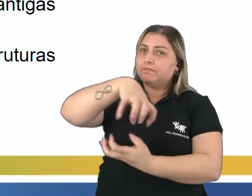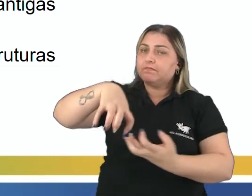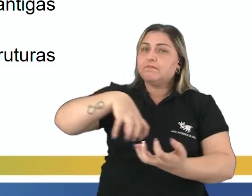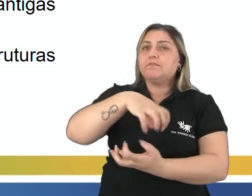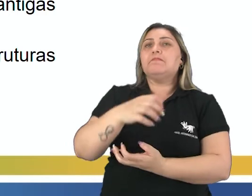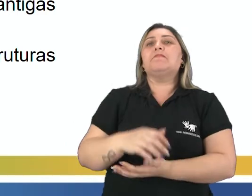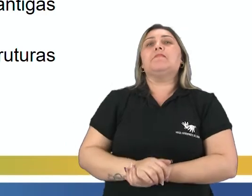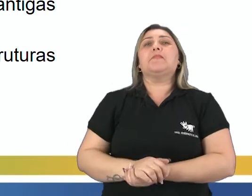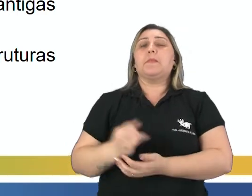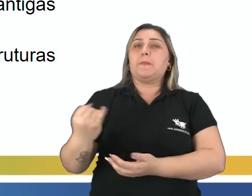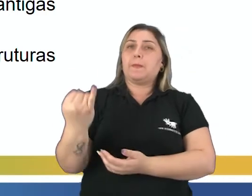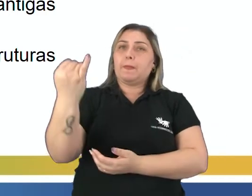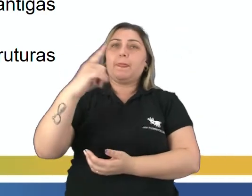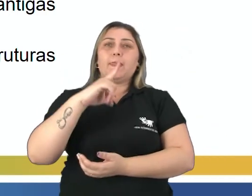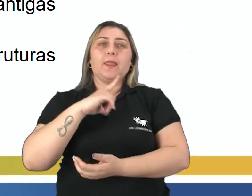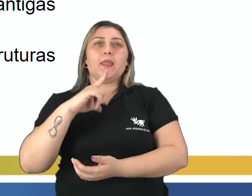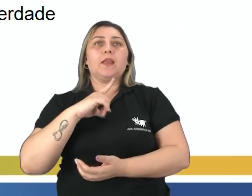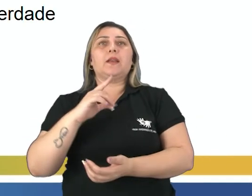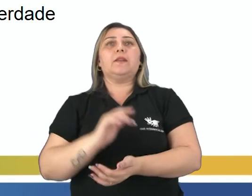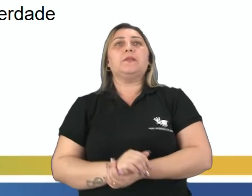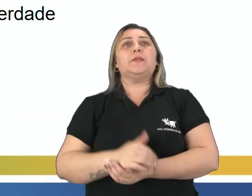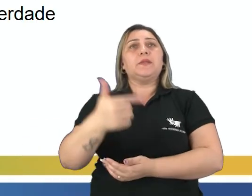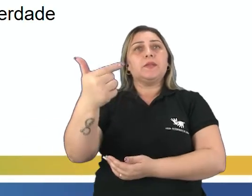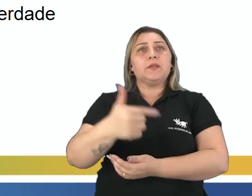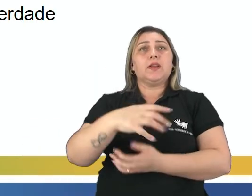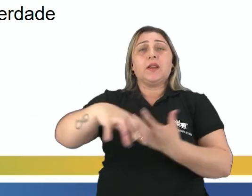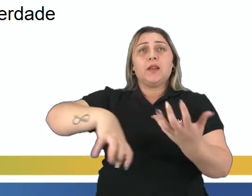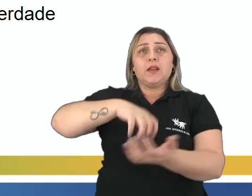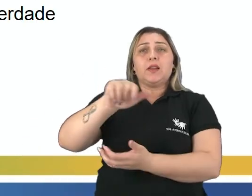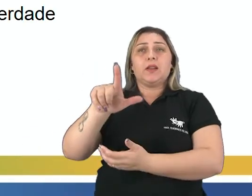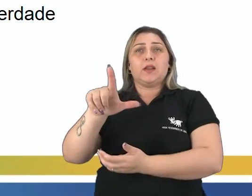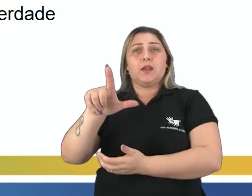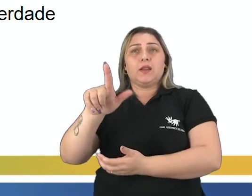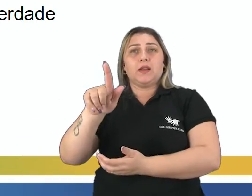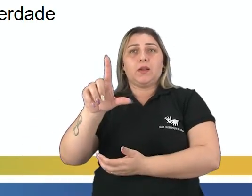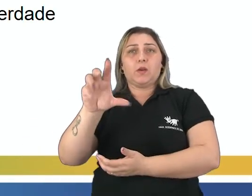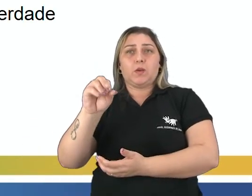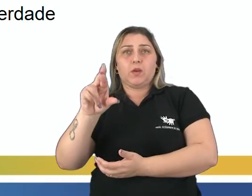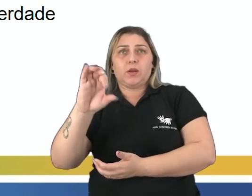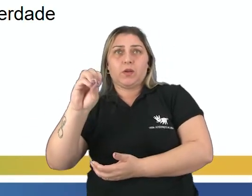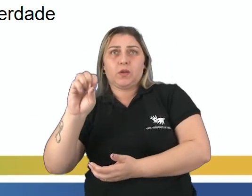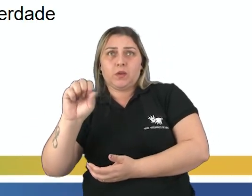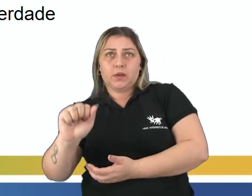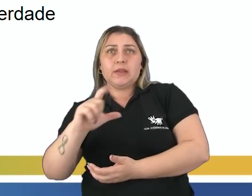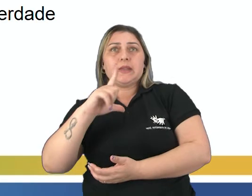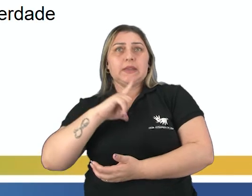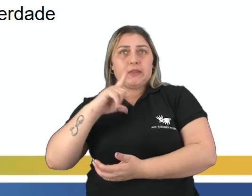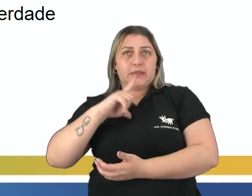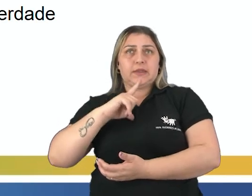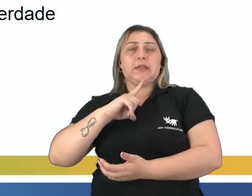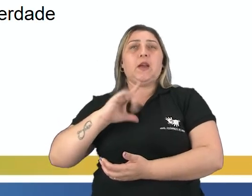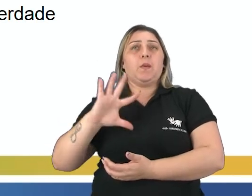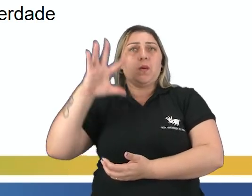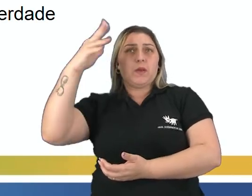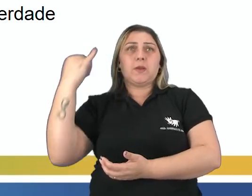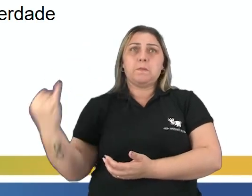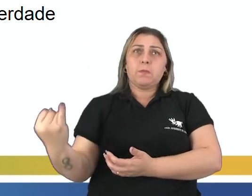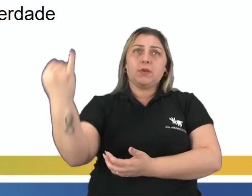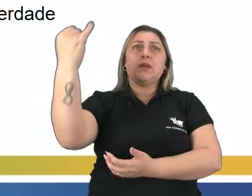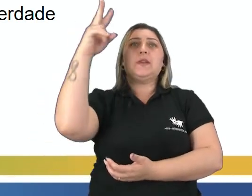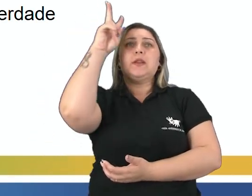das grandes revoluções que a gente tem. Segunda questão, a Revolução Gloriosa teve desdobramentos